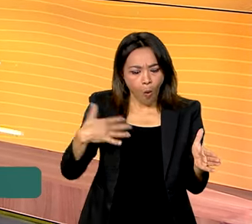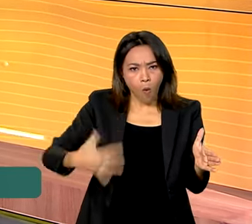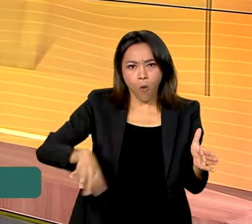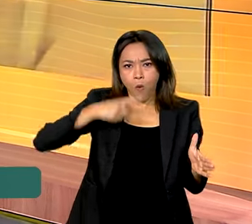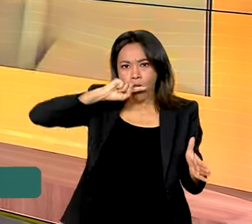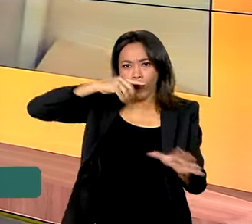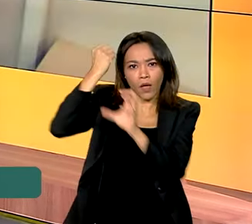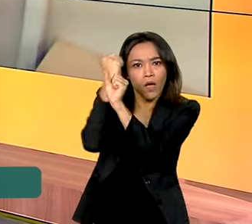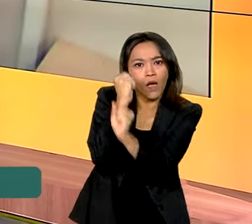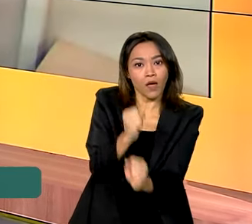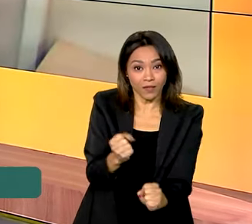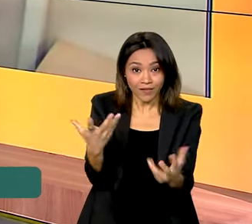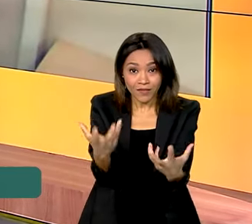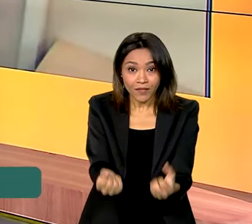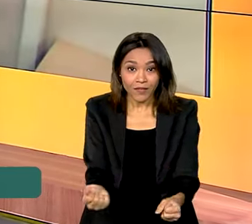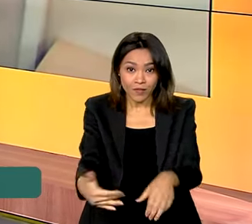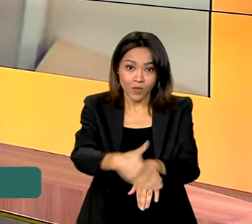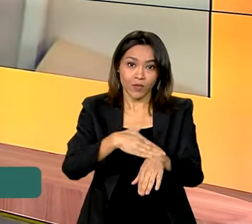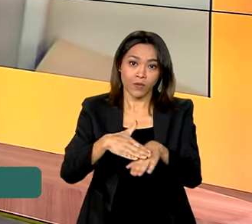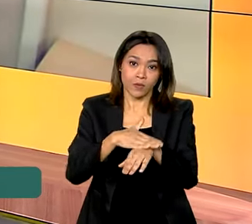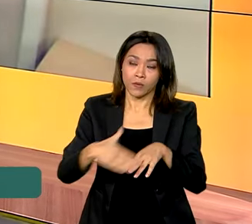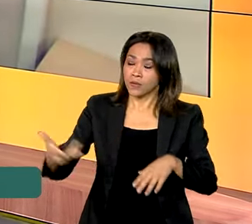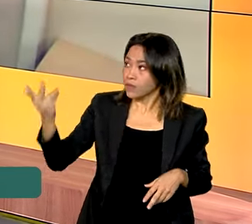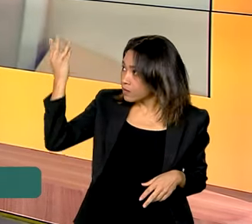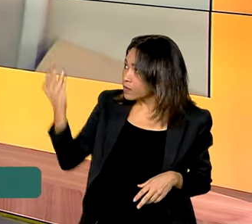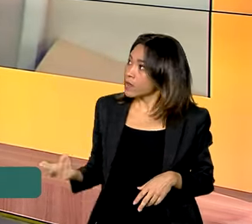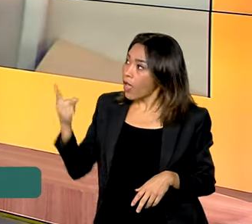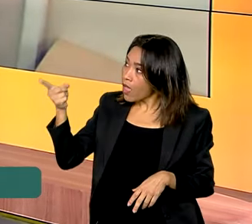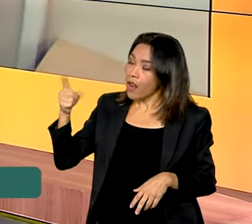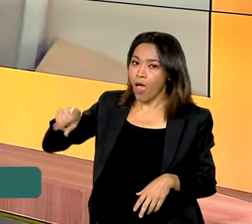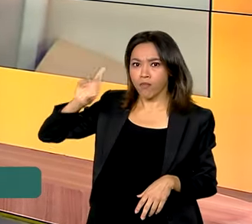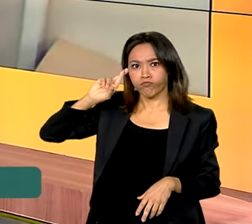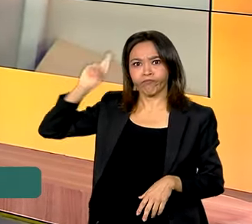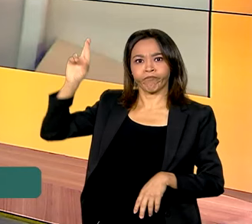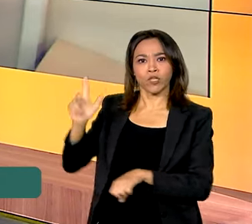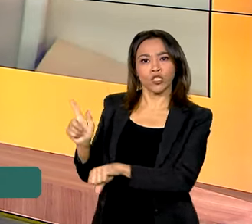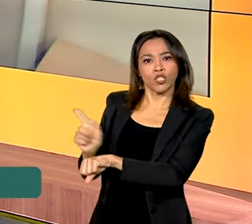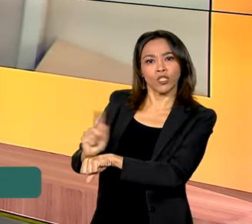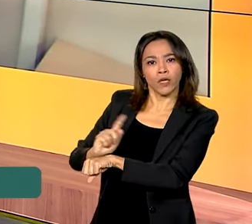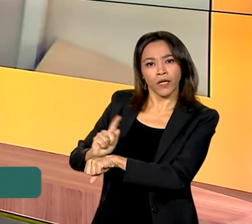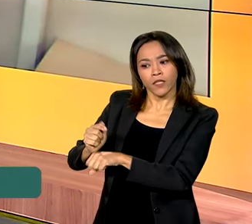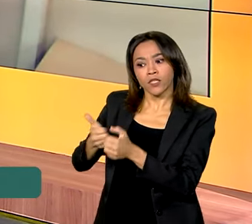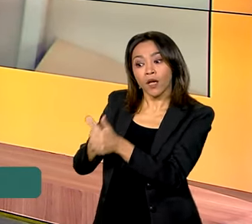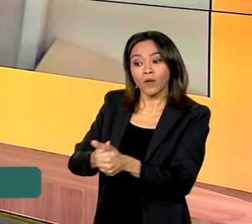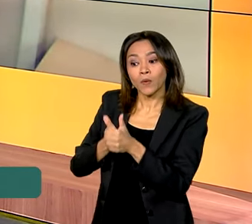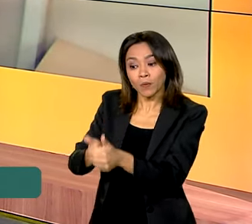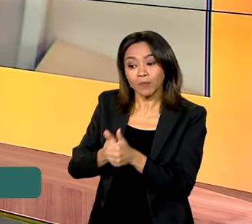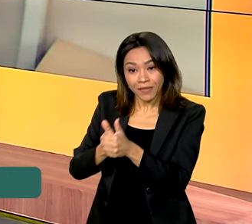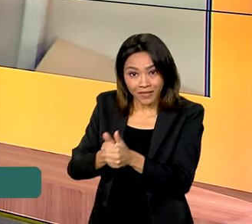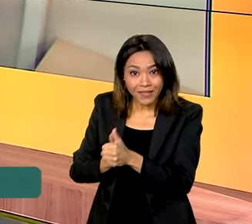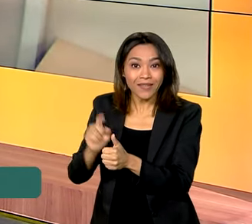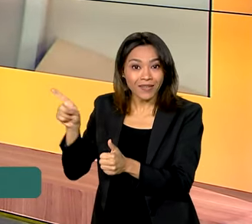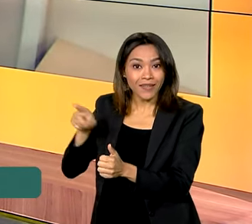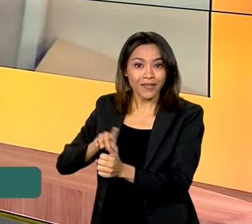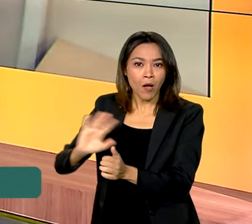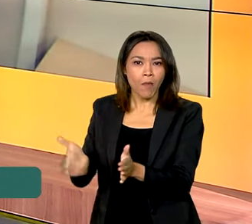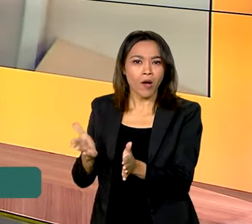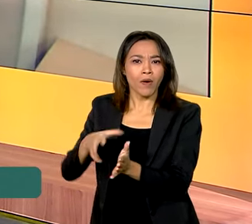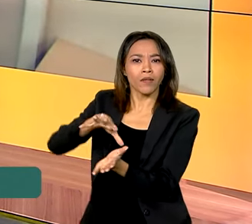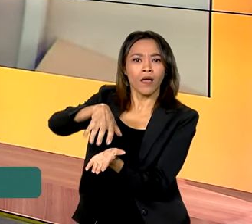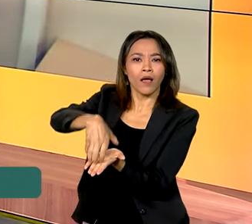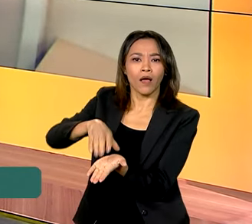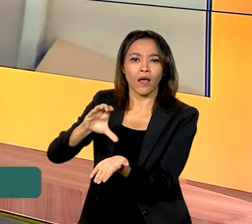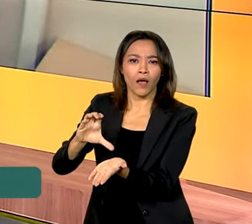conversar agora ao vivo com o Fabiano Vasconcelos, ele que é gerente de acompanhamento de safras da Conab. Bom dia, Fabiano.